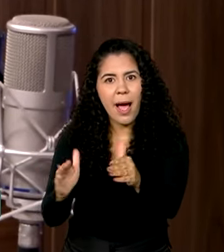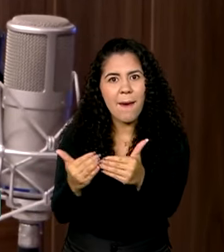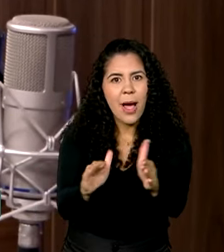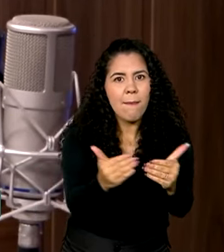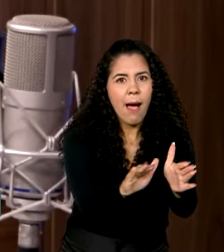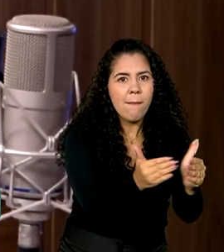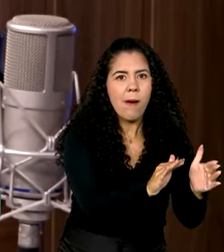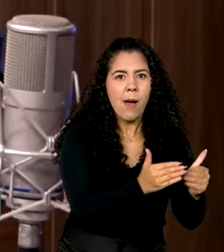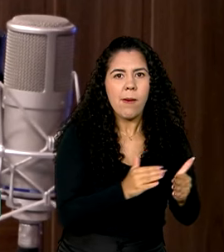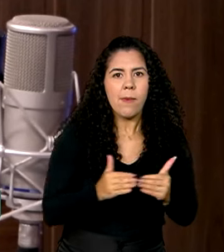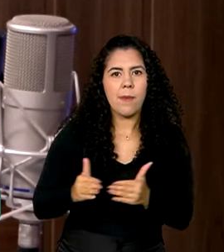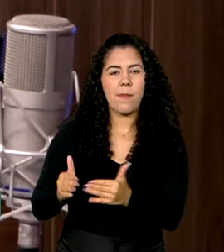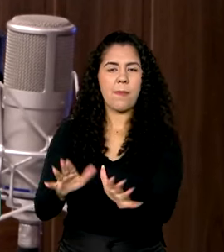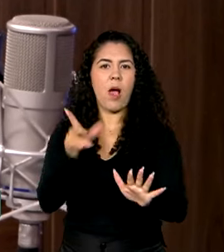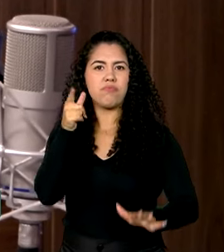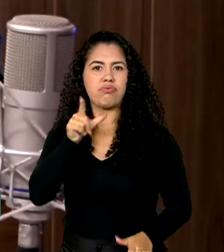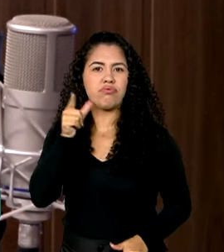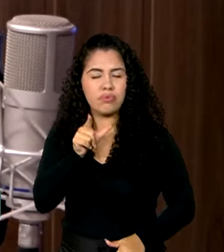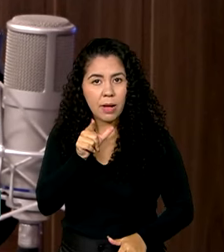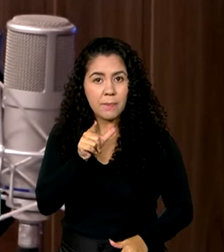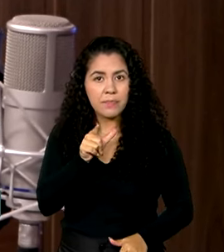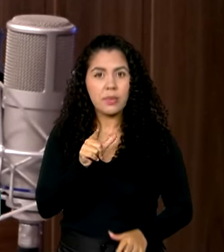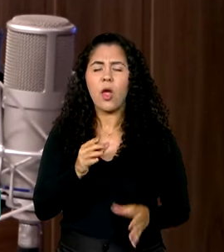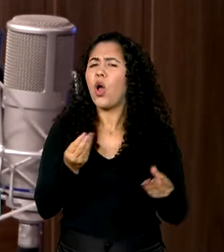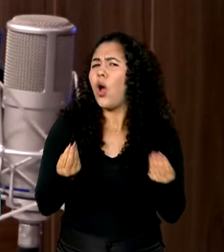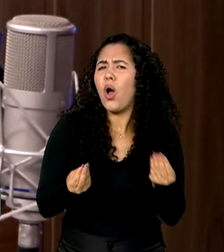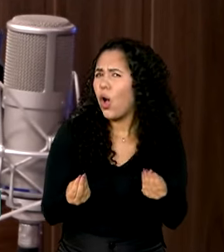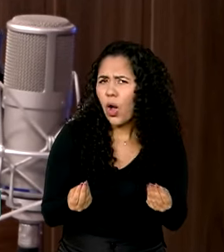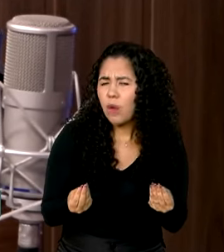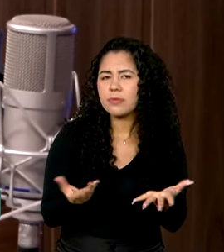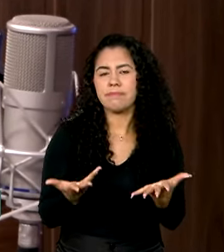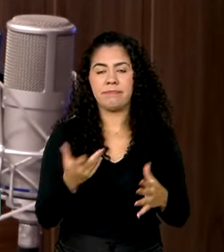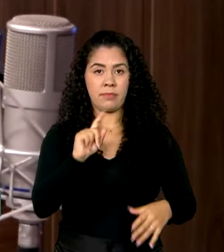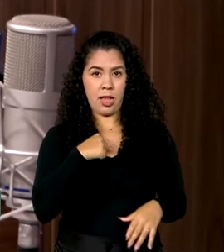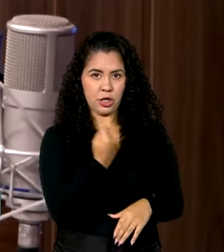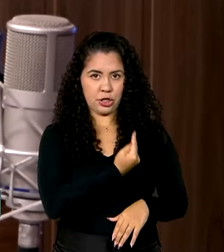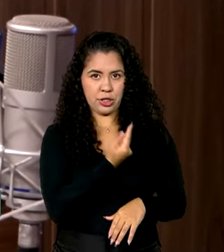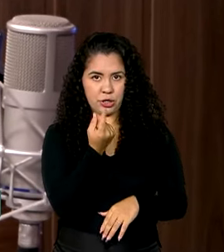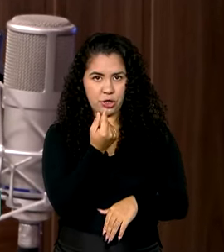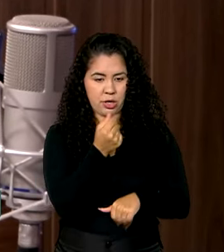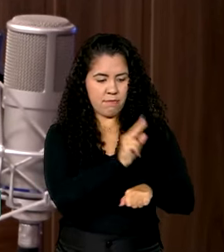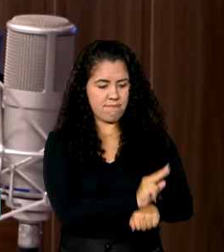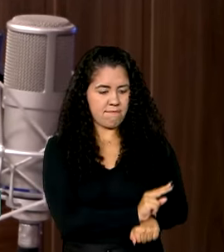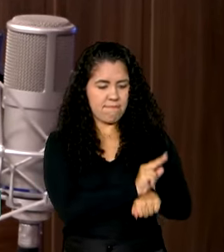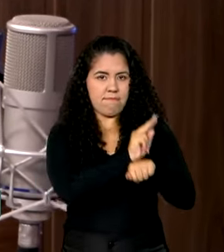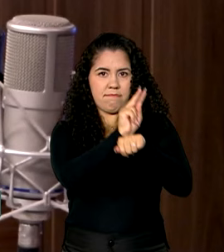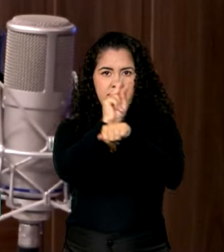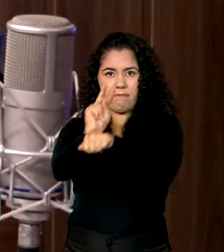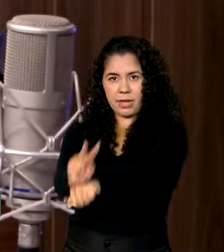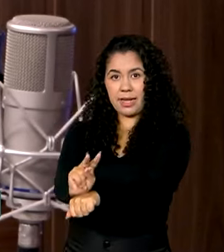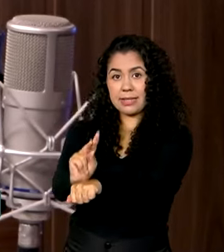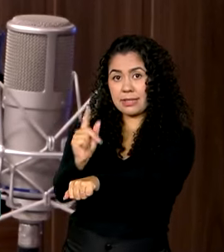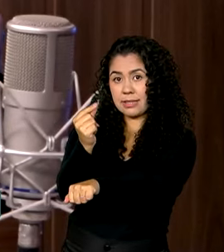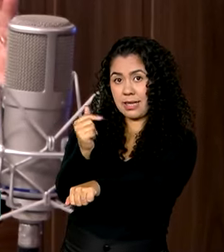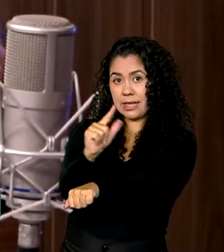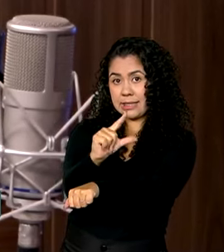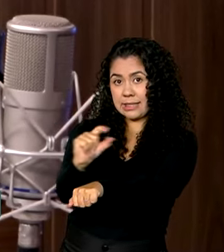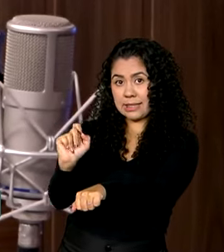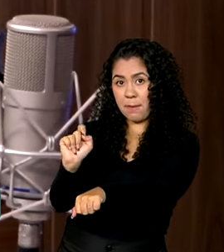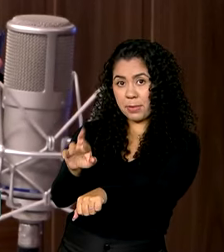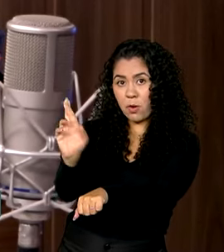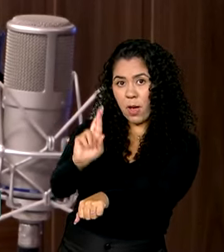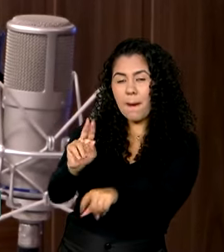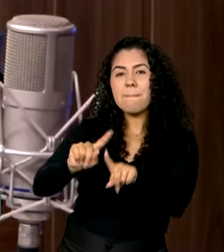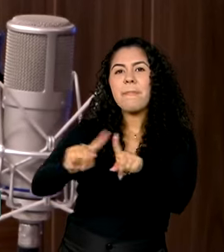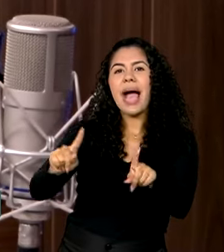31.316. A gente reabriu como? A gente empresta, nesse caso, 100 mil reais. A pessoa sai do banco